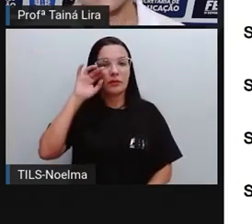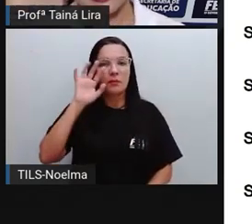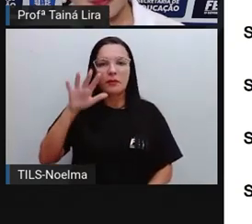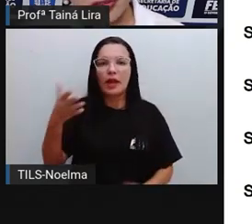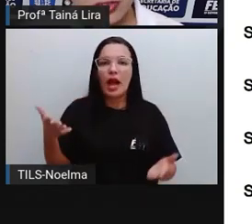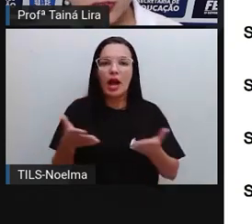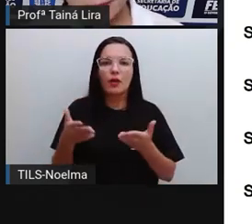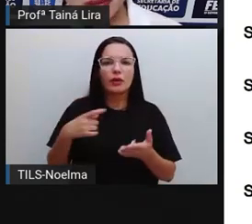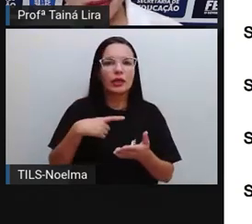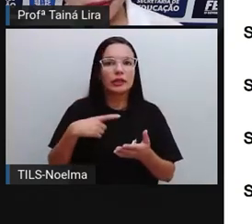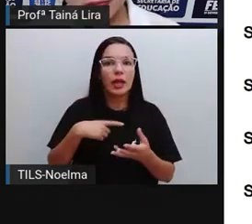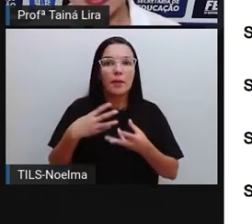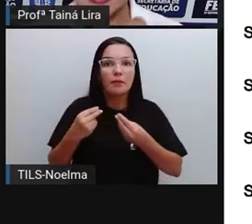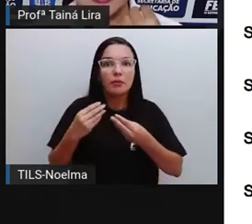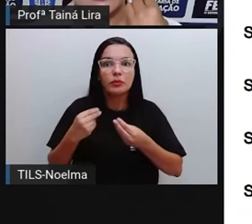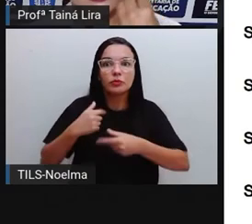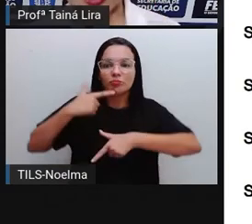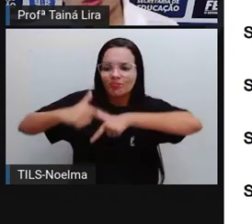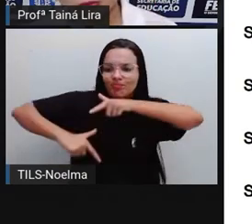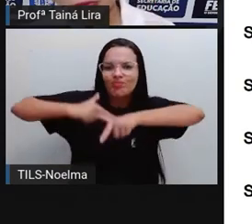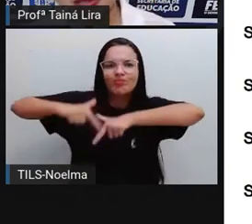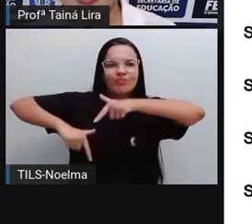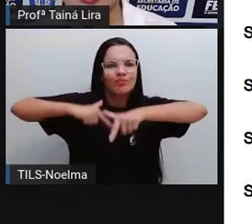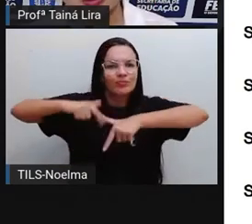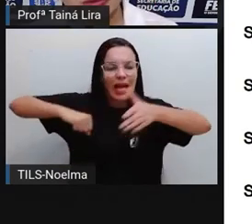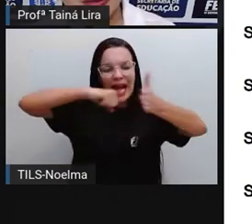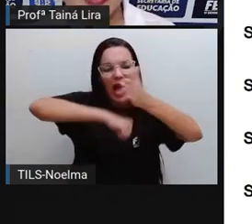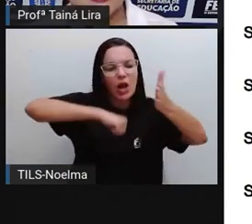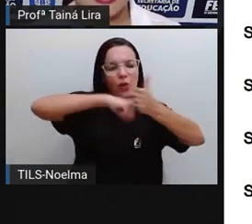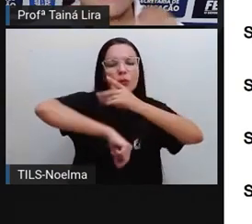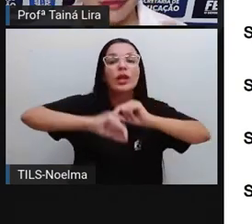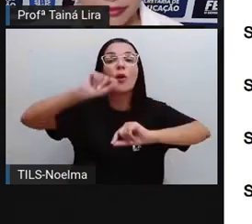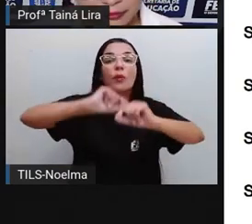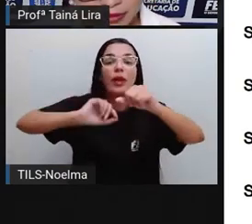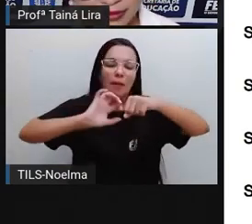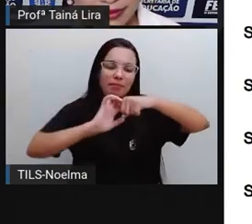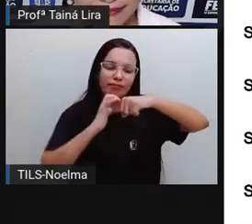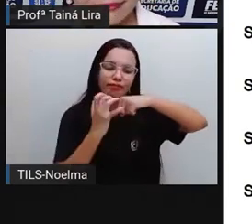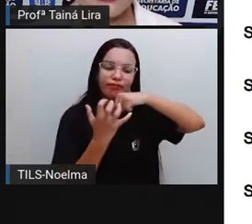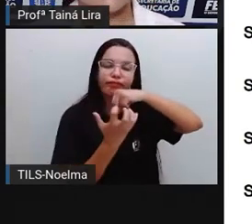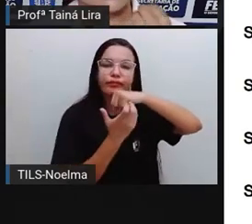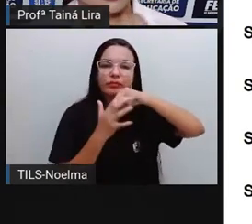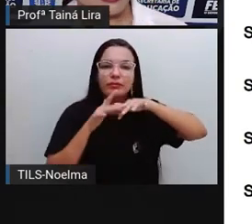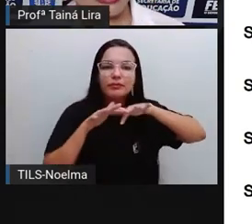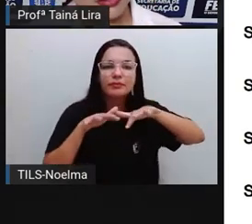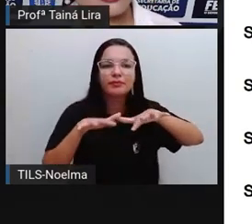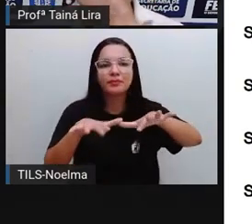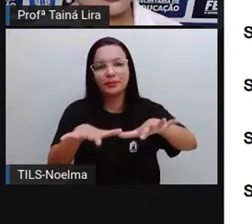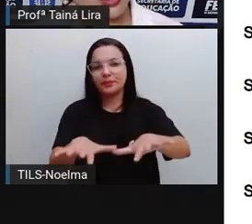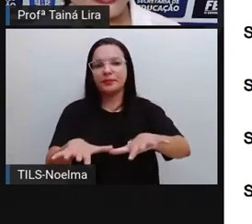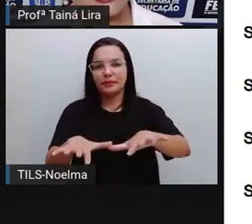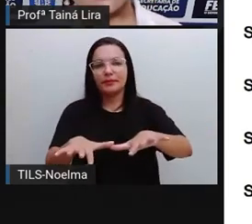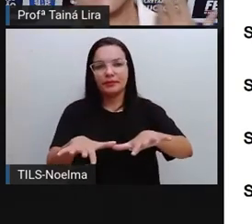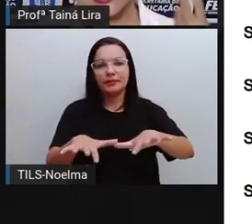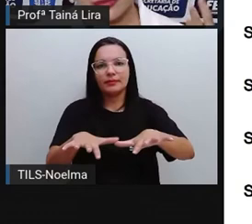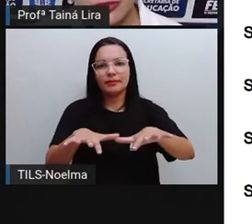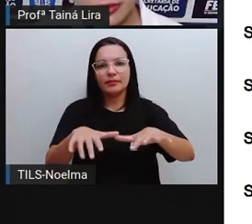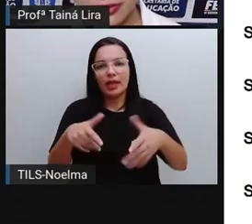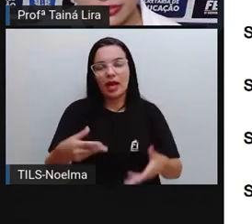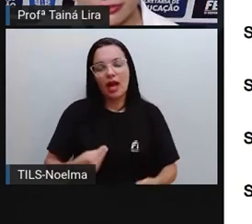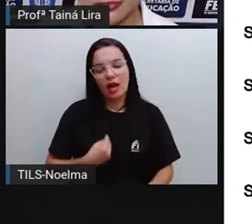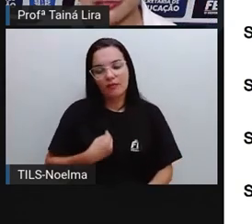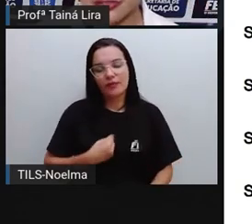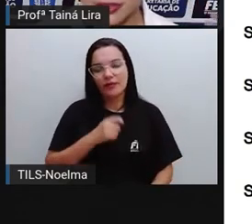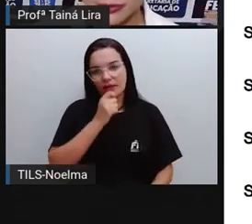saúde, ele está bastante empenhado na luta contra a pandemia da COVID-19 que nós estamos